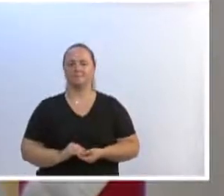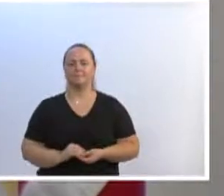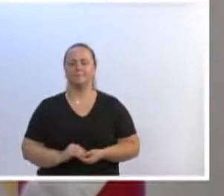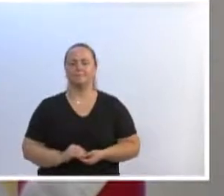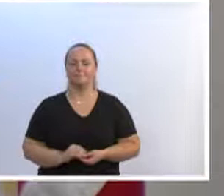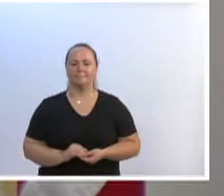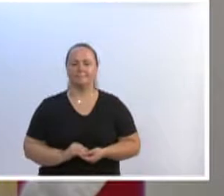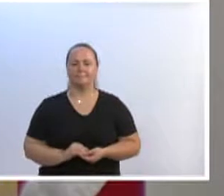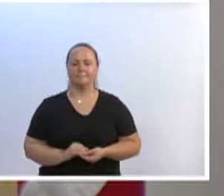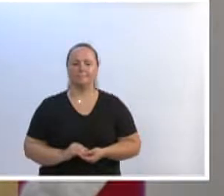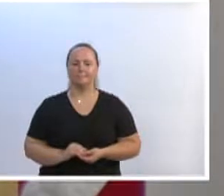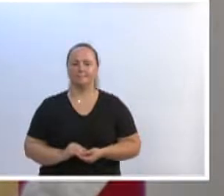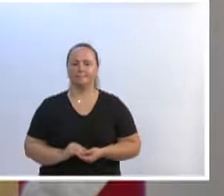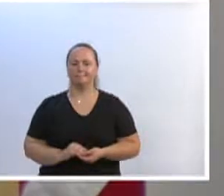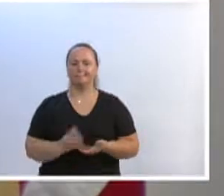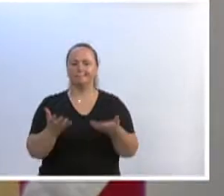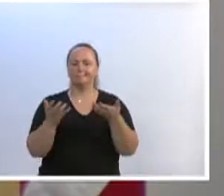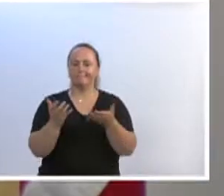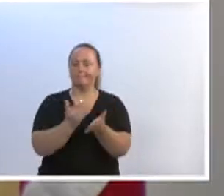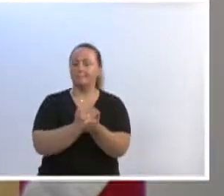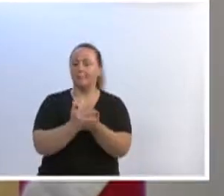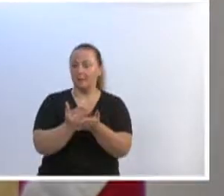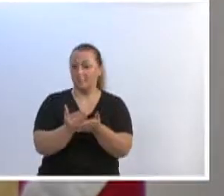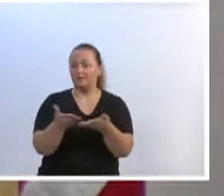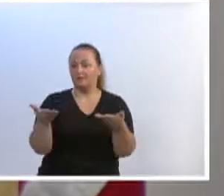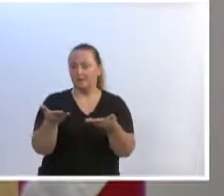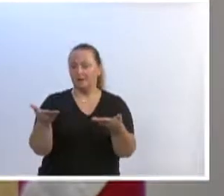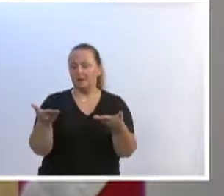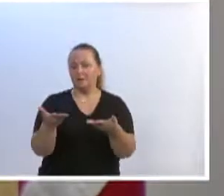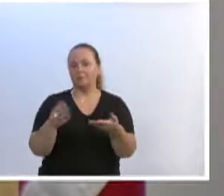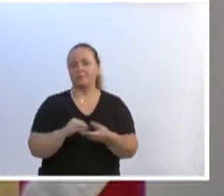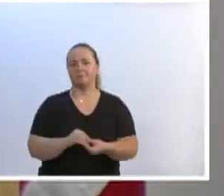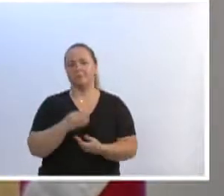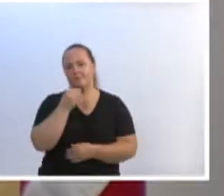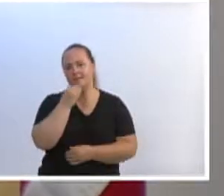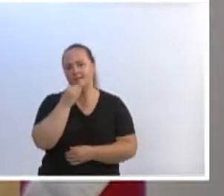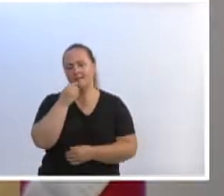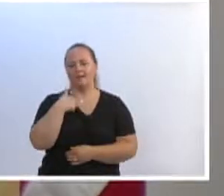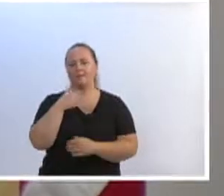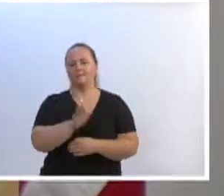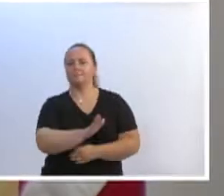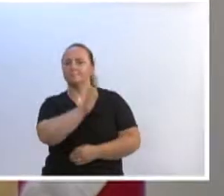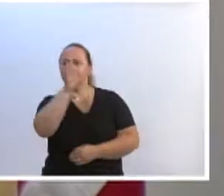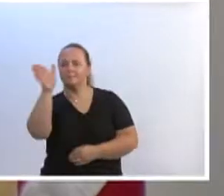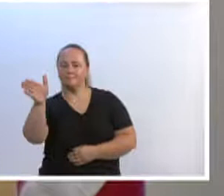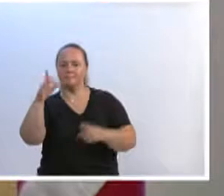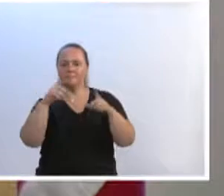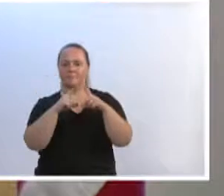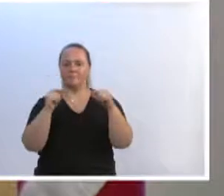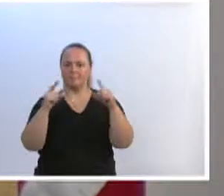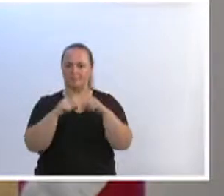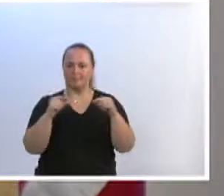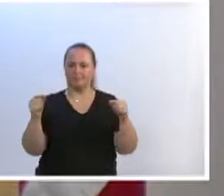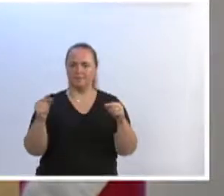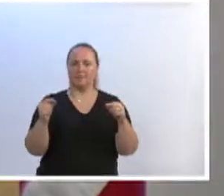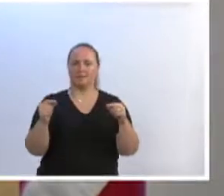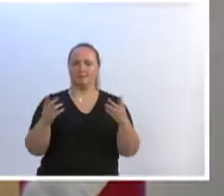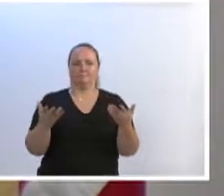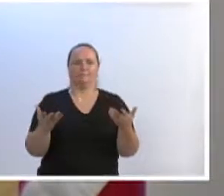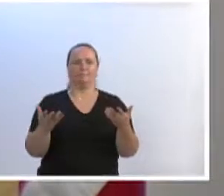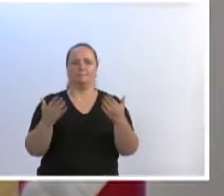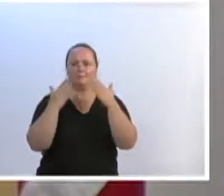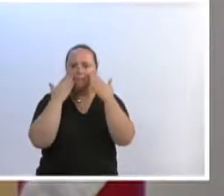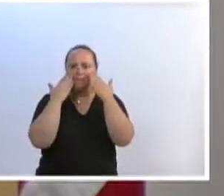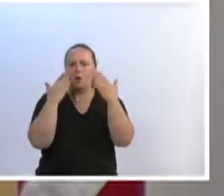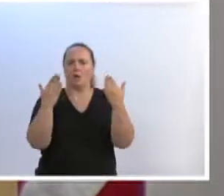iniciar minha fala no dia de hoje. É óbvio que fui a Brasília, e isso já estampa em alguns lugares como